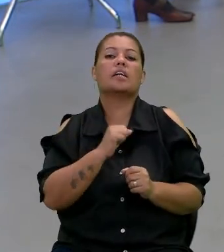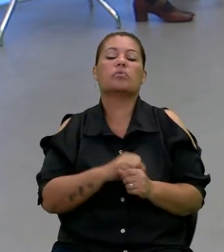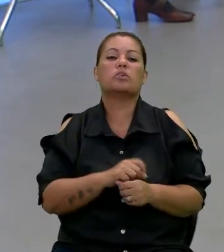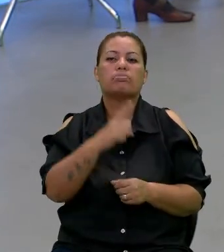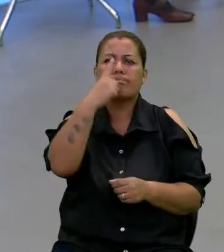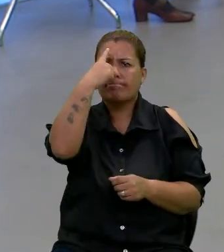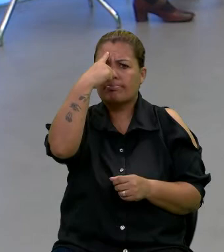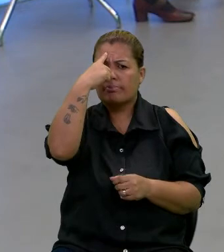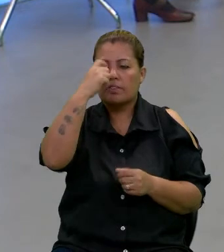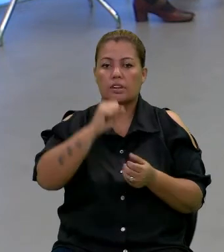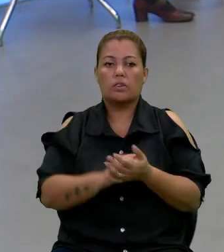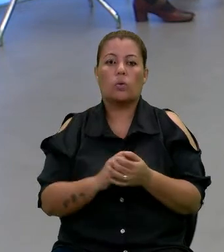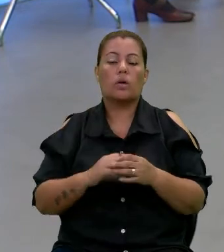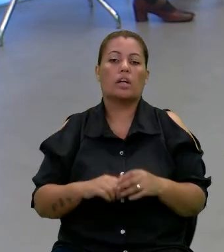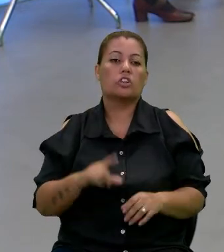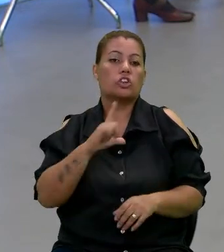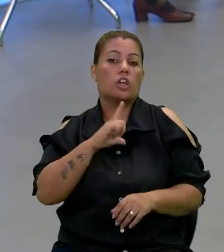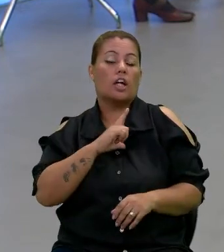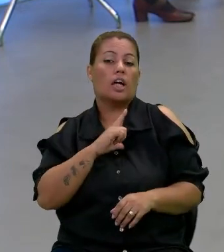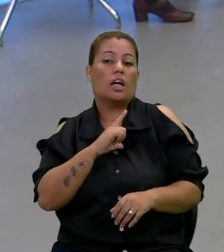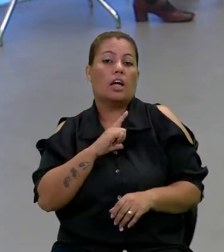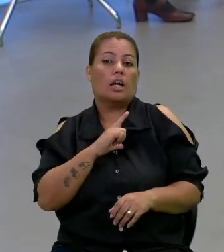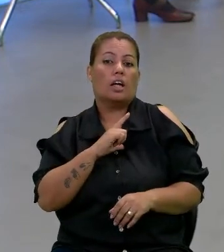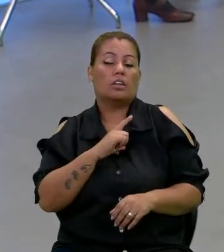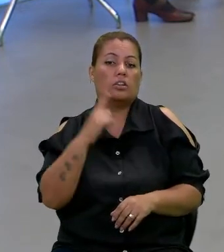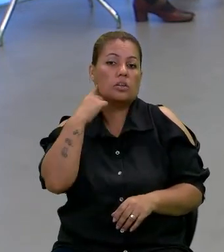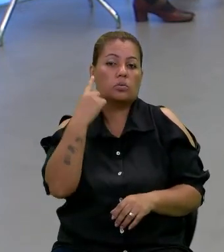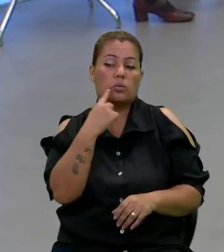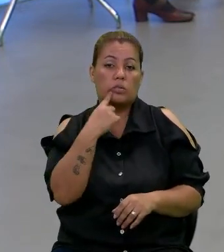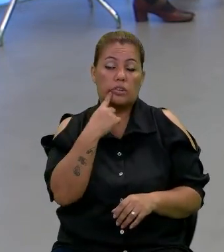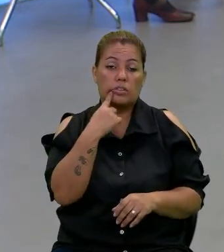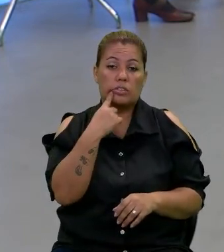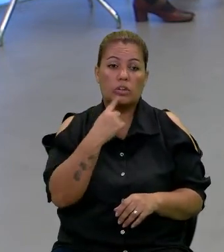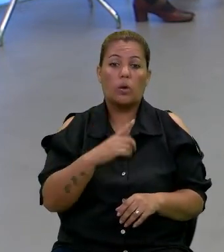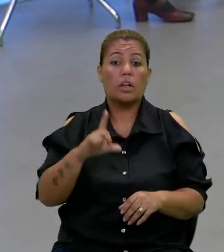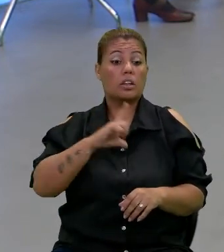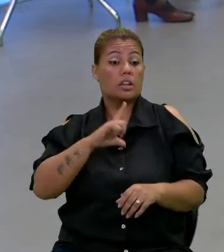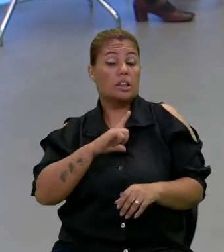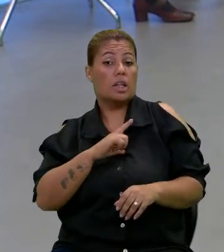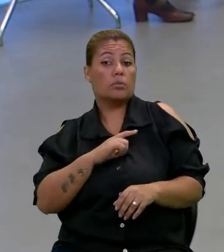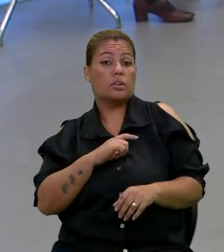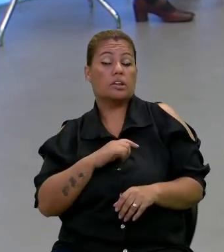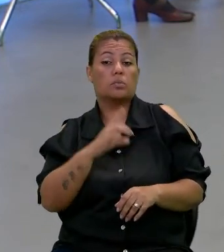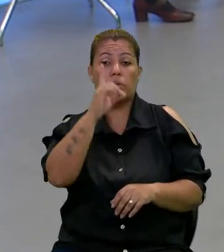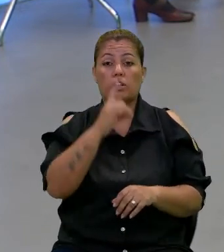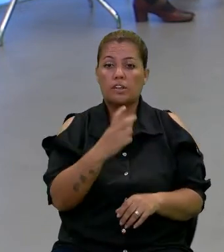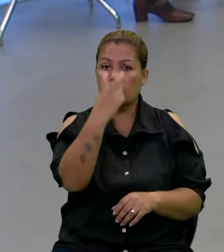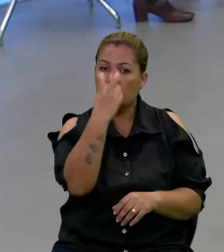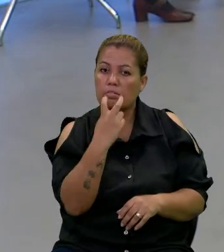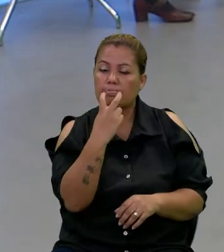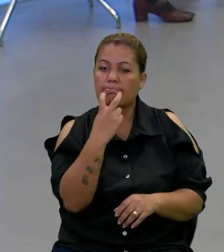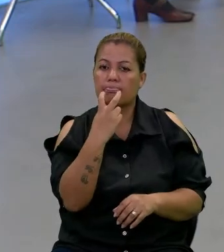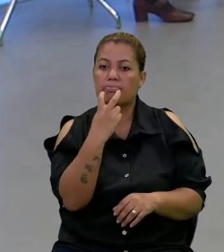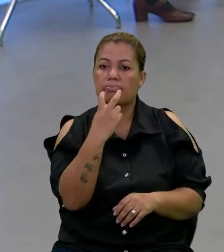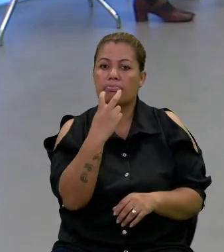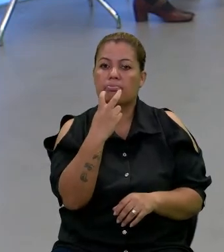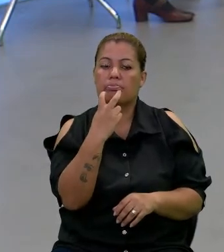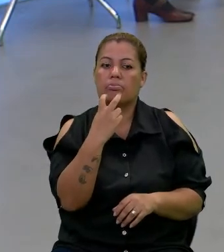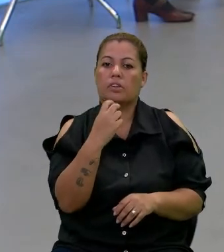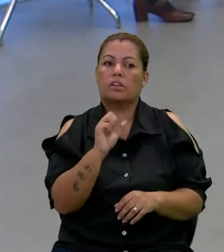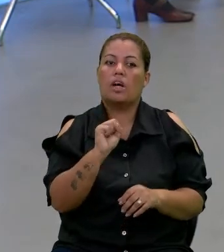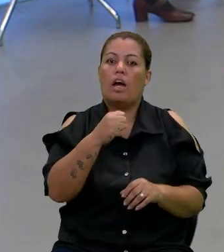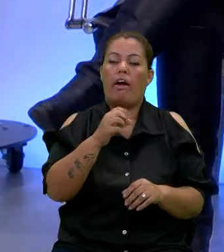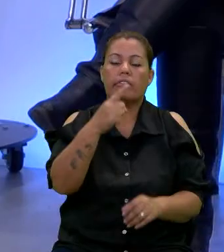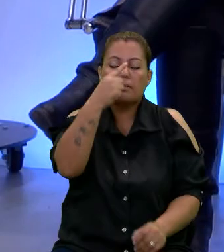intelectual, o que nós temos para o deficiente auditivo, o que nós temos para o deficiente visual. É